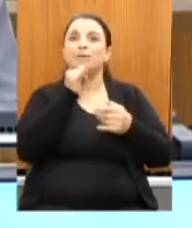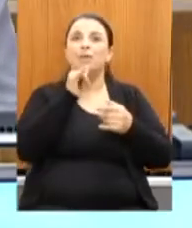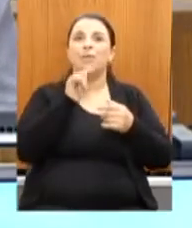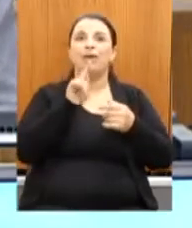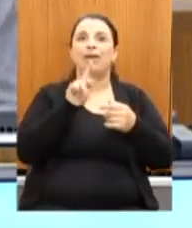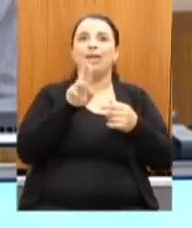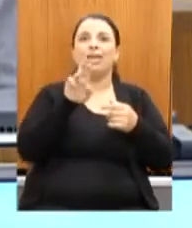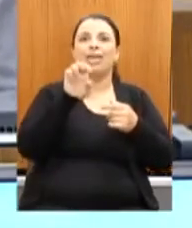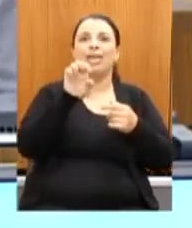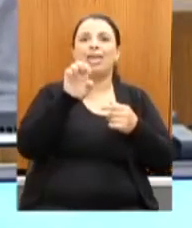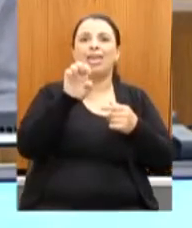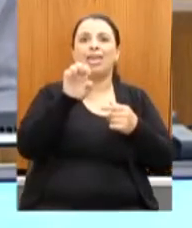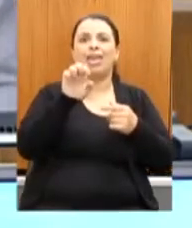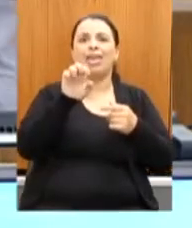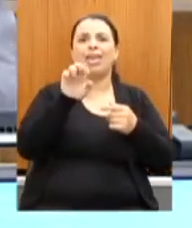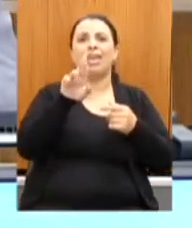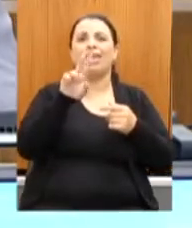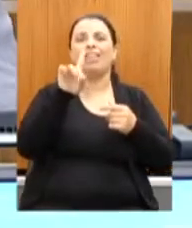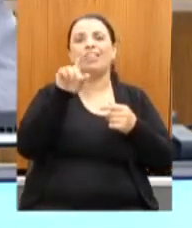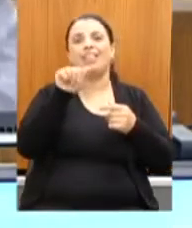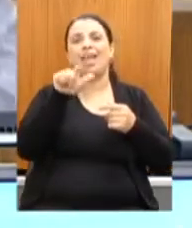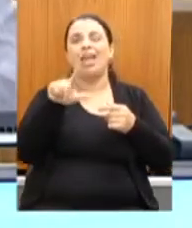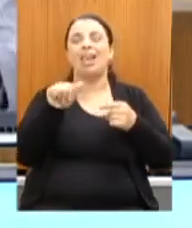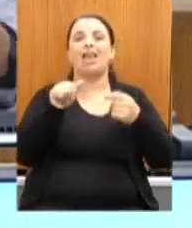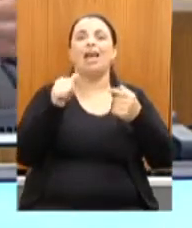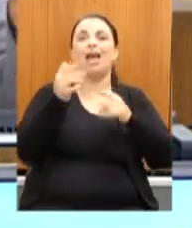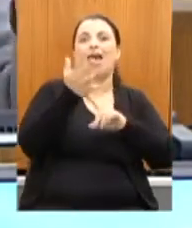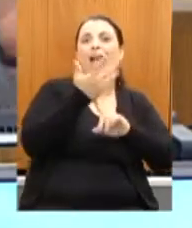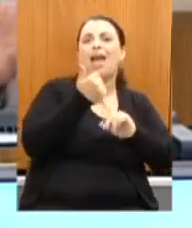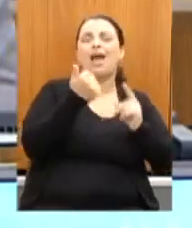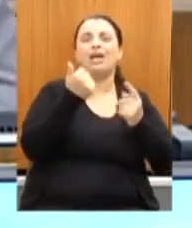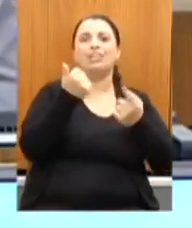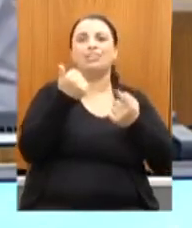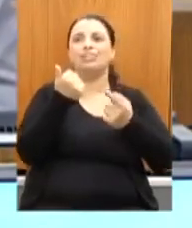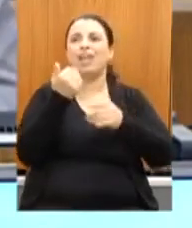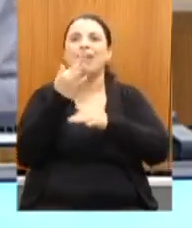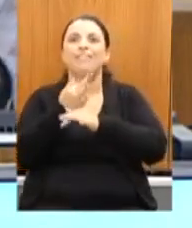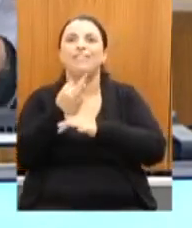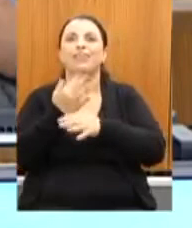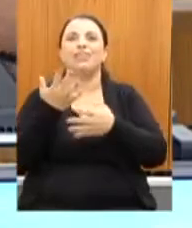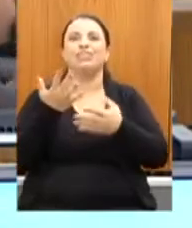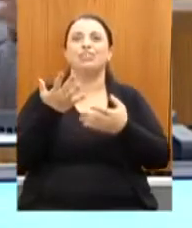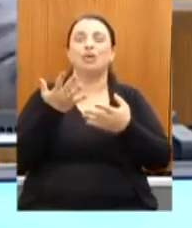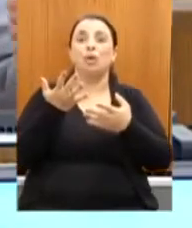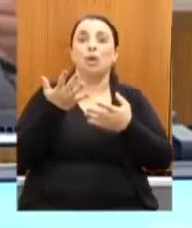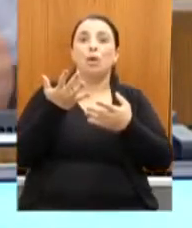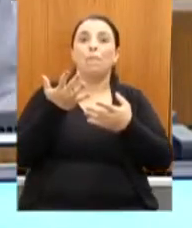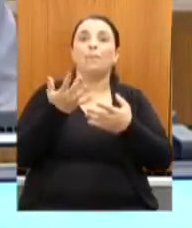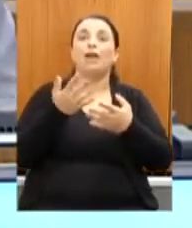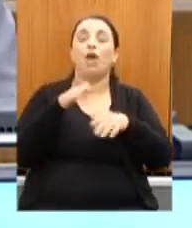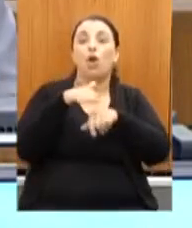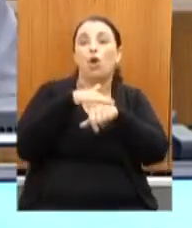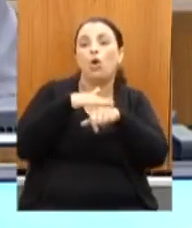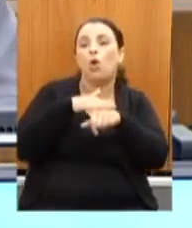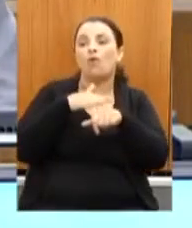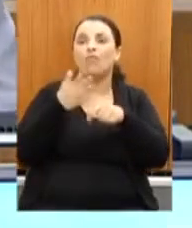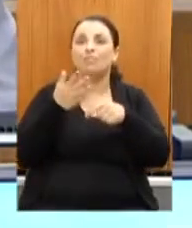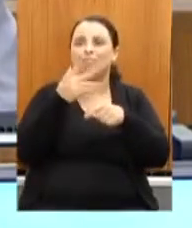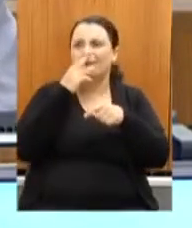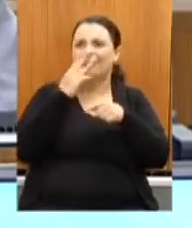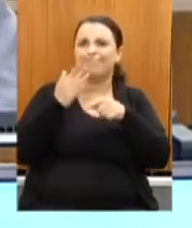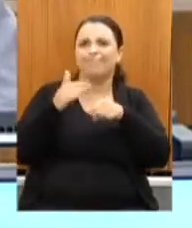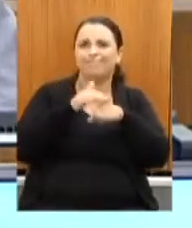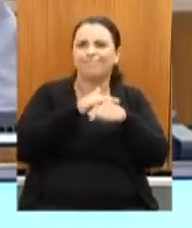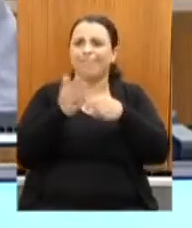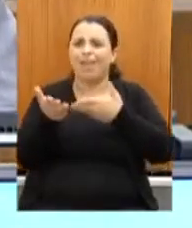Banco do Brasil, a Fiat, para conversar com a cidade de Belo Horizonte, com a região metropolitana e, sobretudo, com o